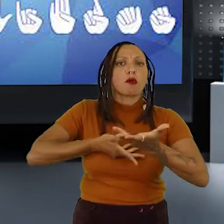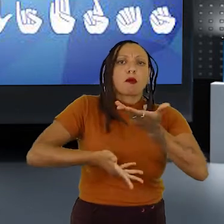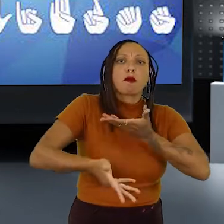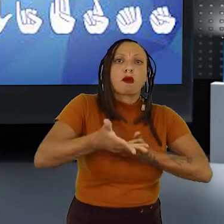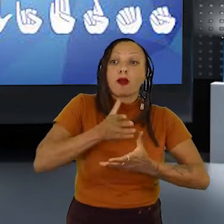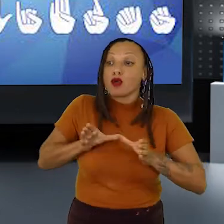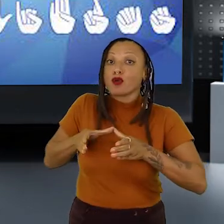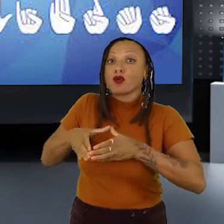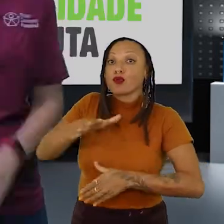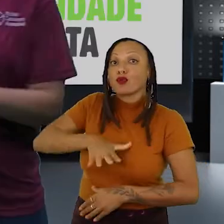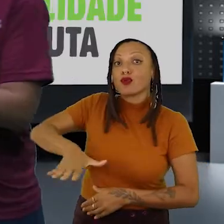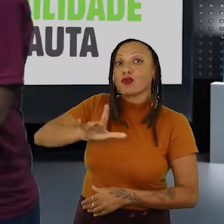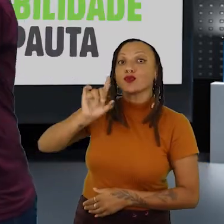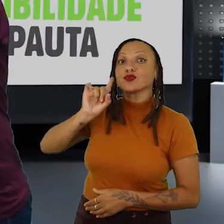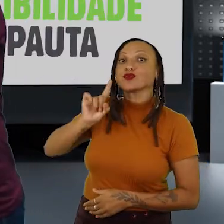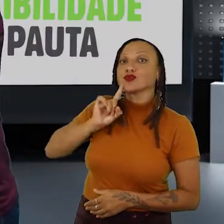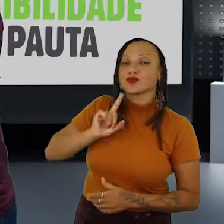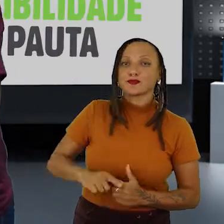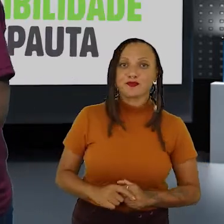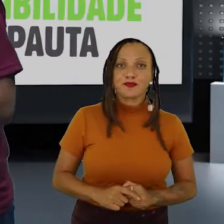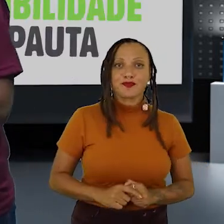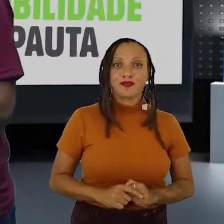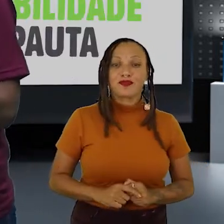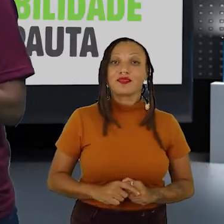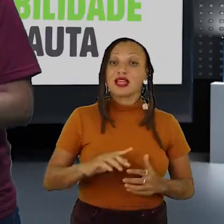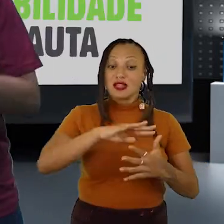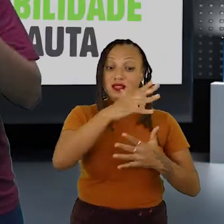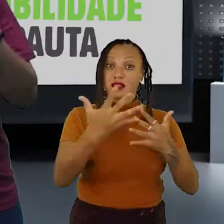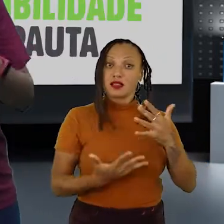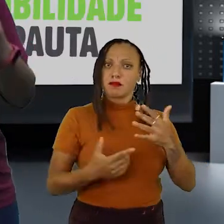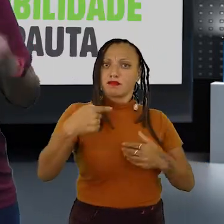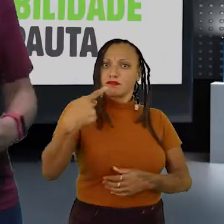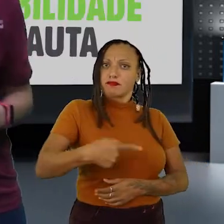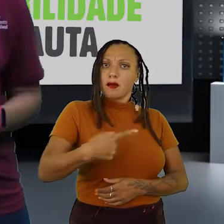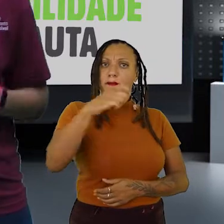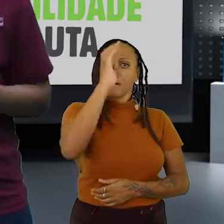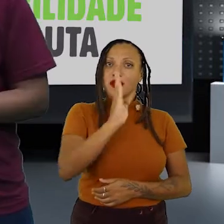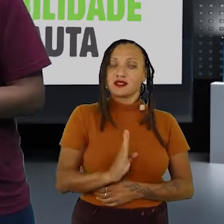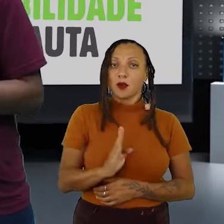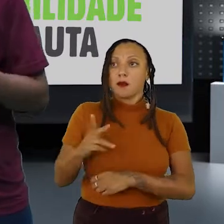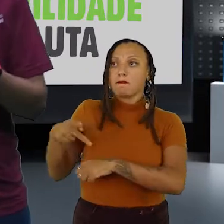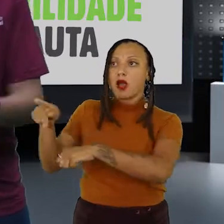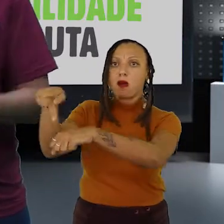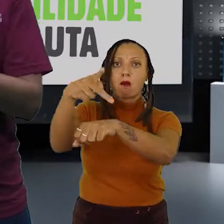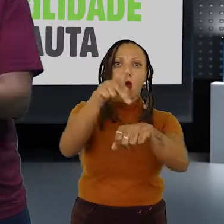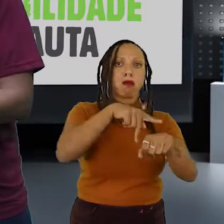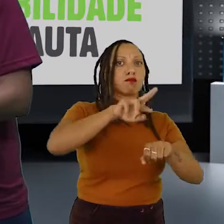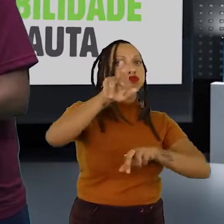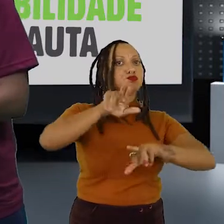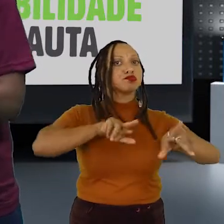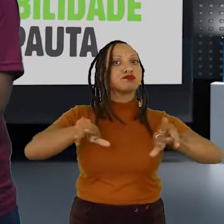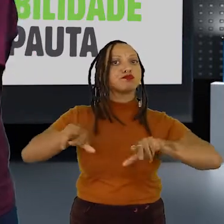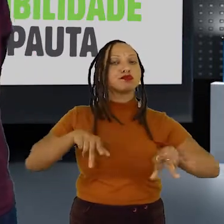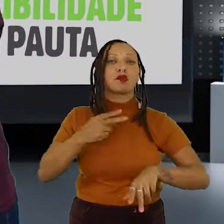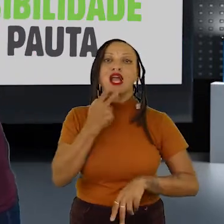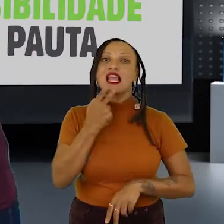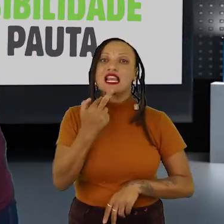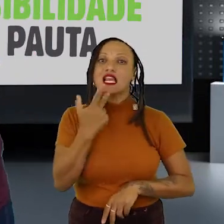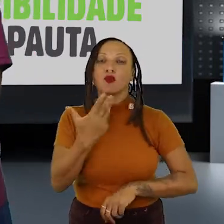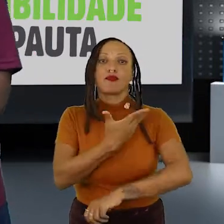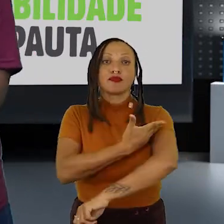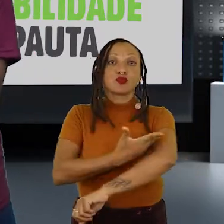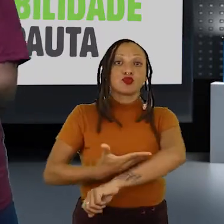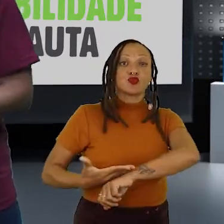de comunidades de pessoas surdas. E a gente tem que lembrar, que Libras é brasileira. Cada país tem os seus costumes, a sua